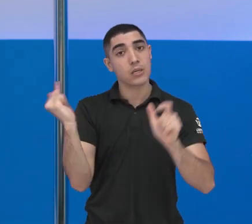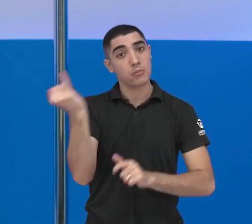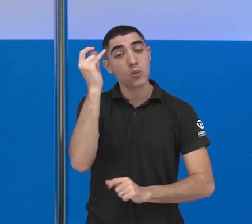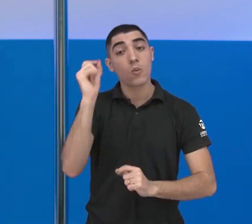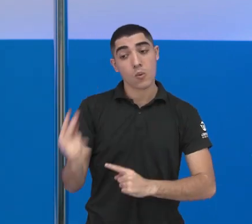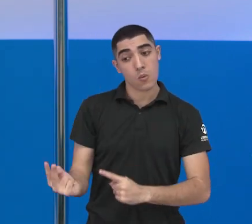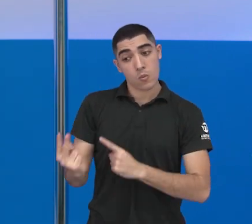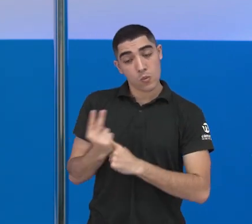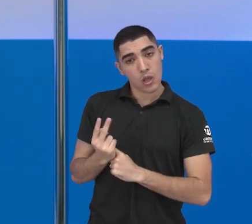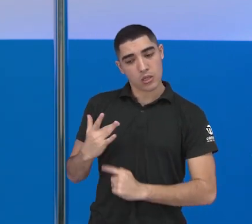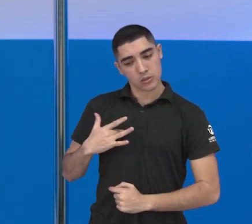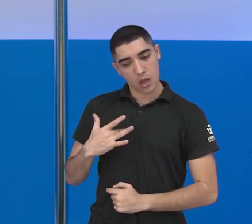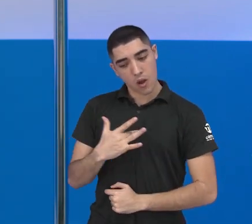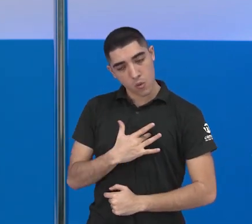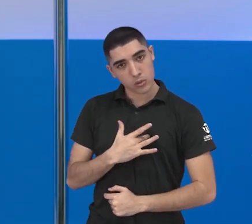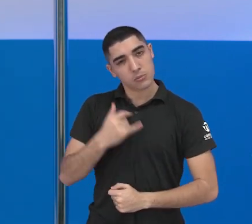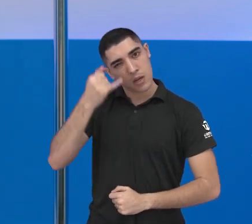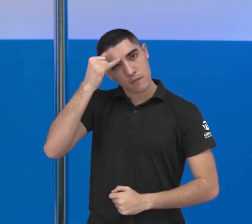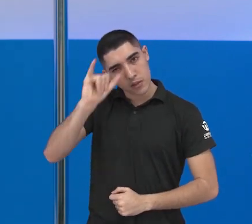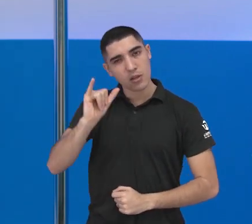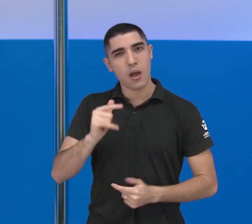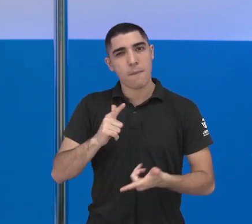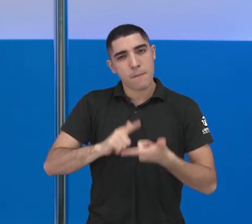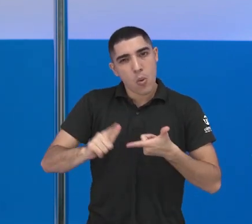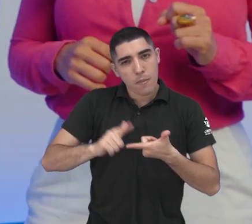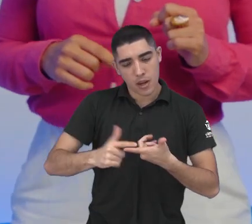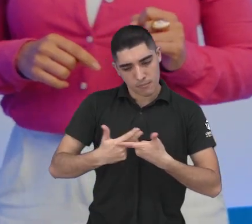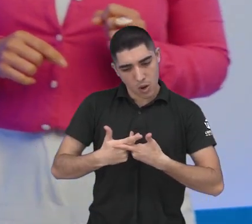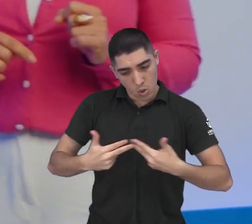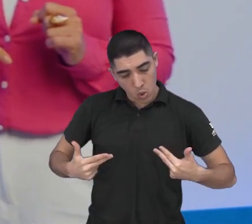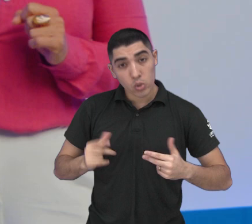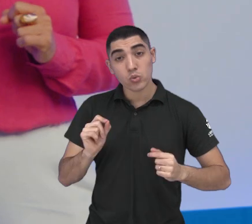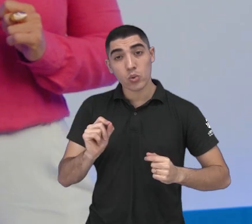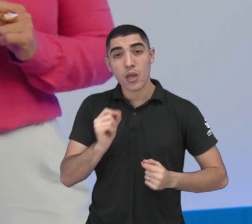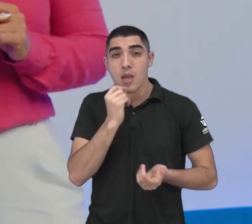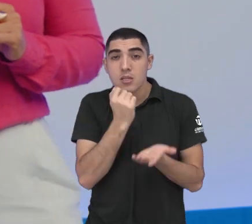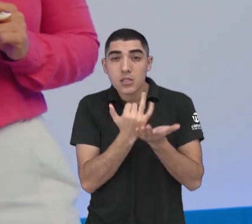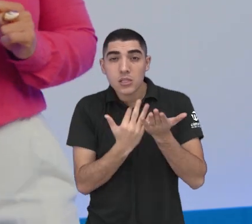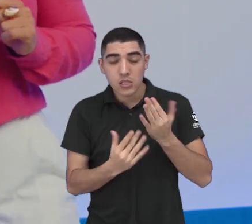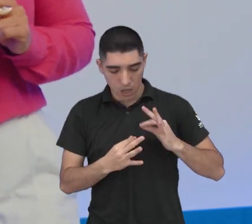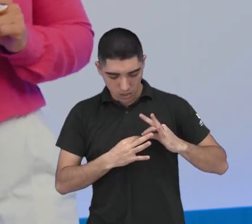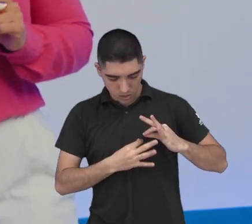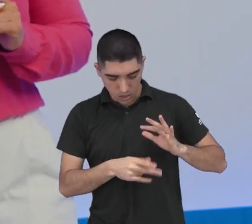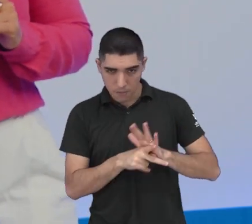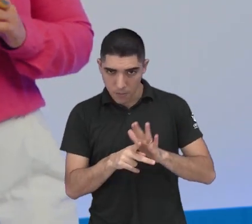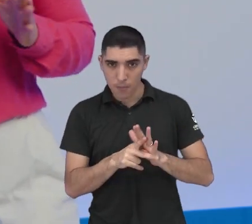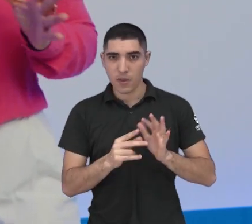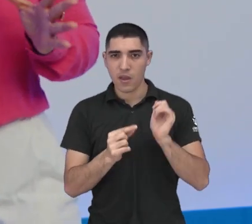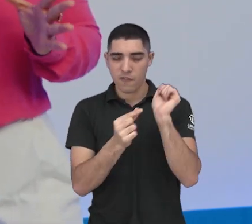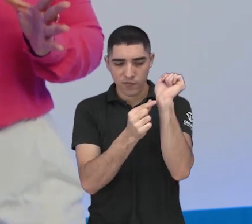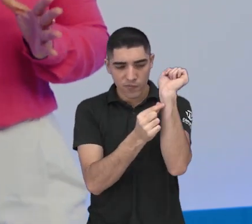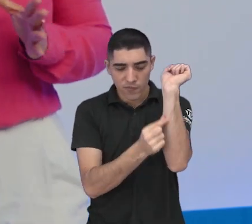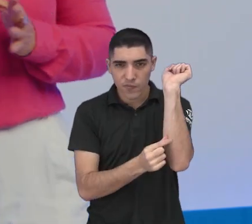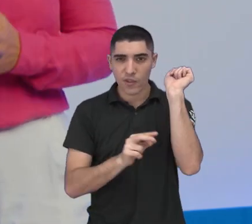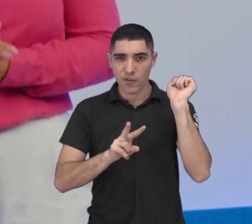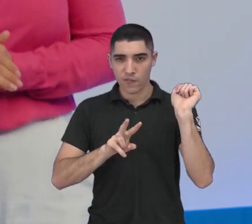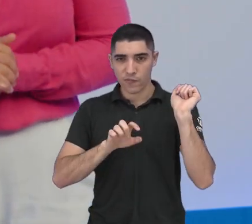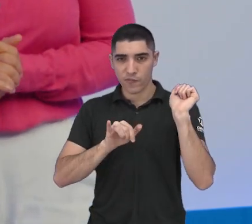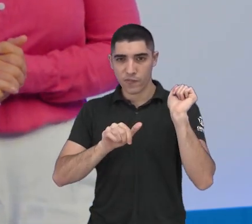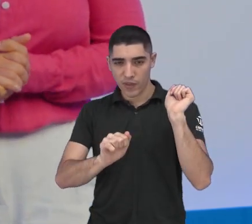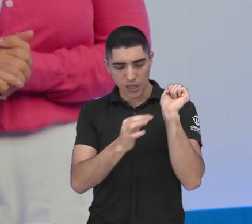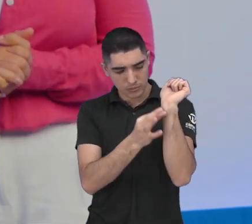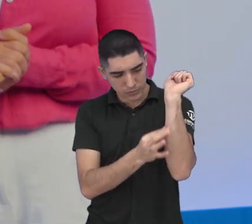necessários para evitar problemas vasculares. São doenças que podem afetar os vasos sanguíneos e